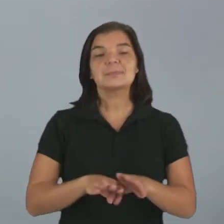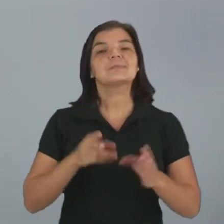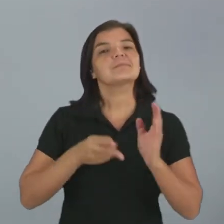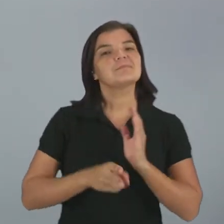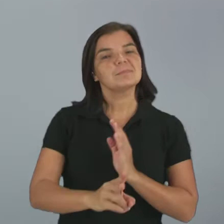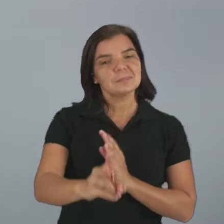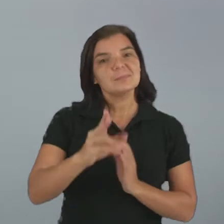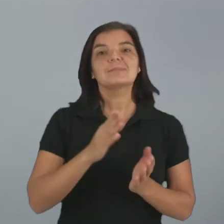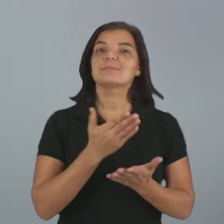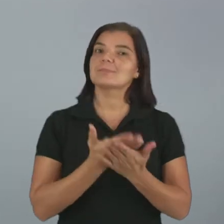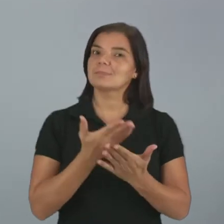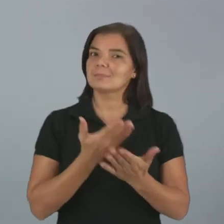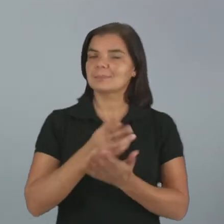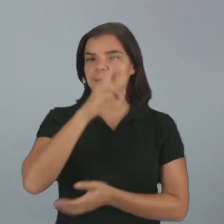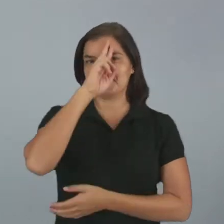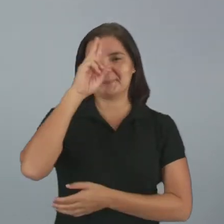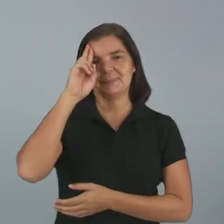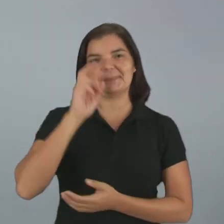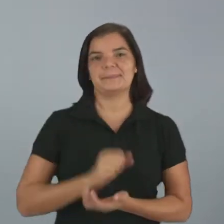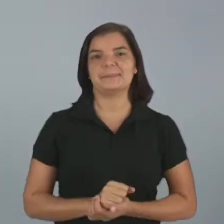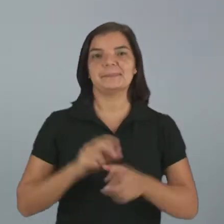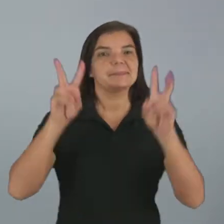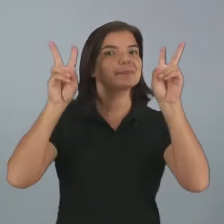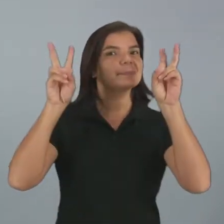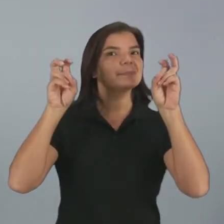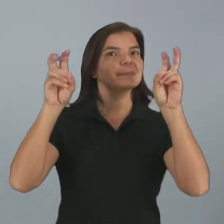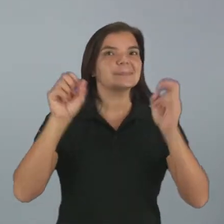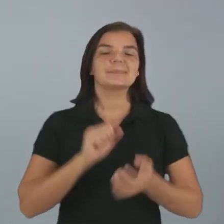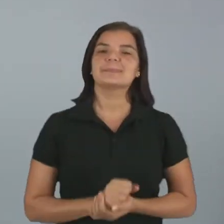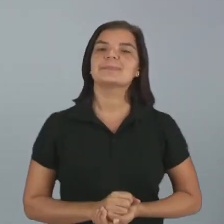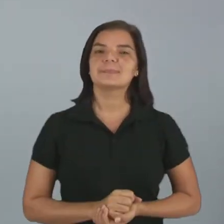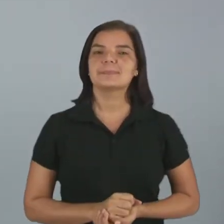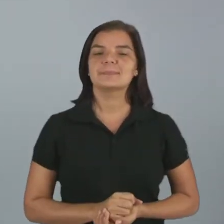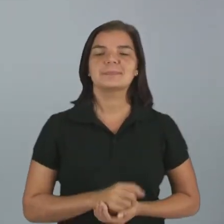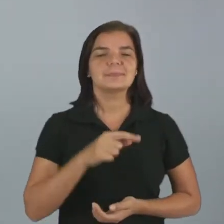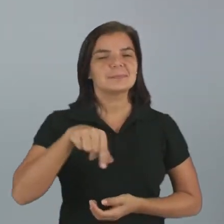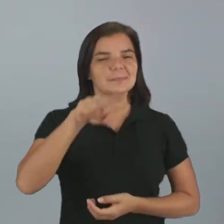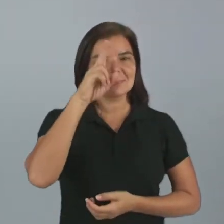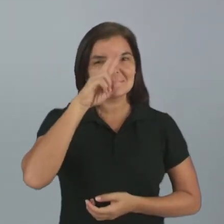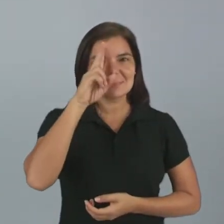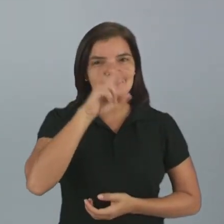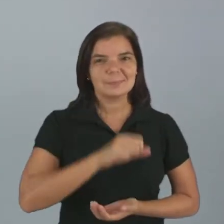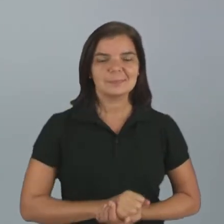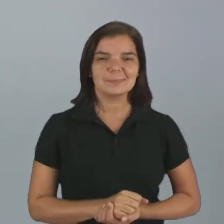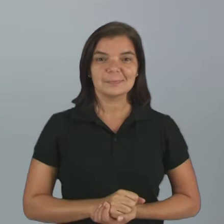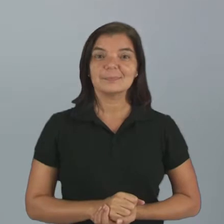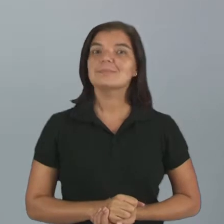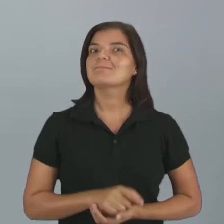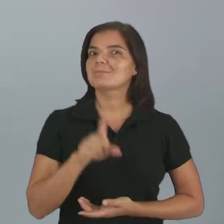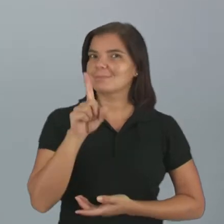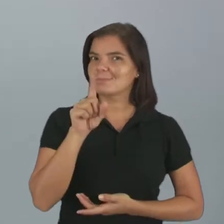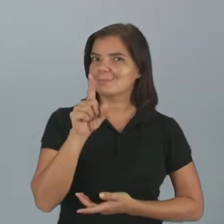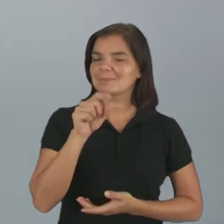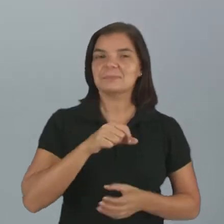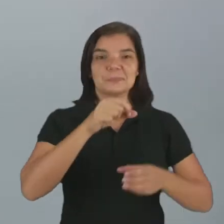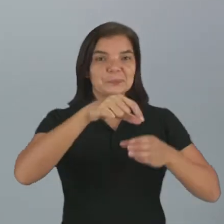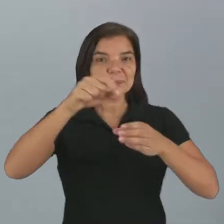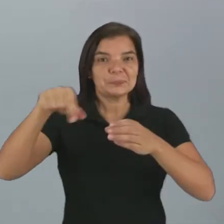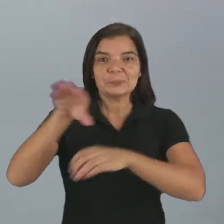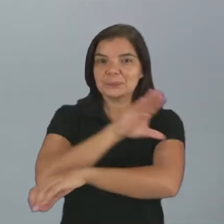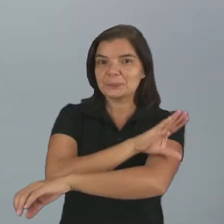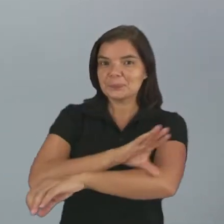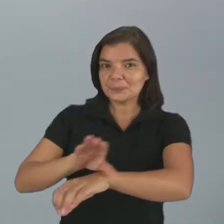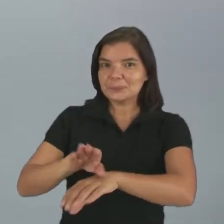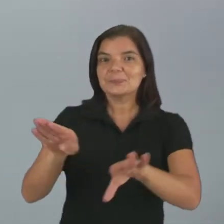continuidade na nossa aula de história sobre o tema, quem lembra? Isso, produções